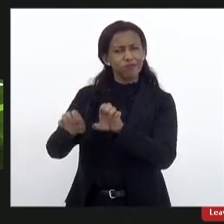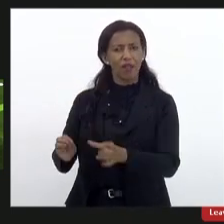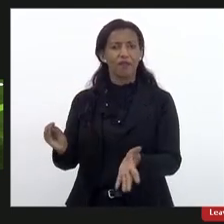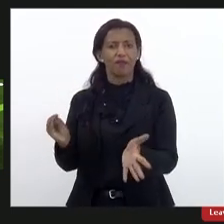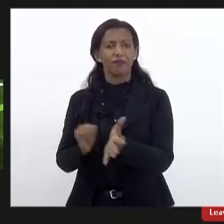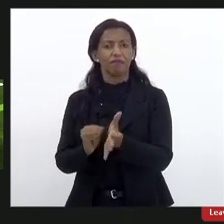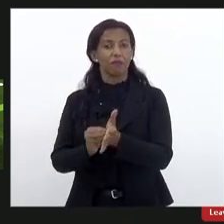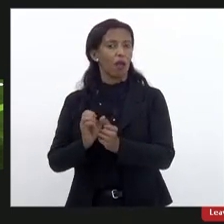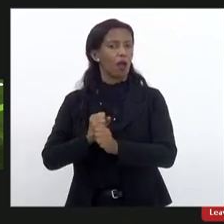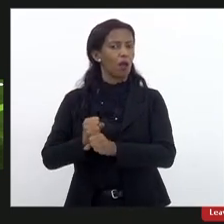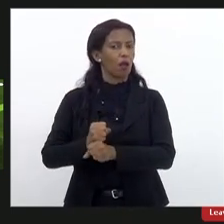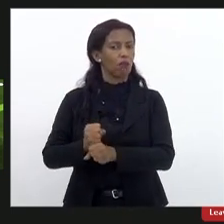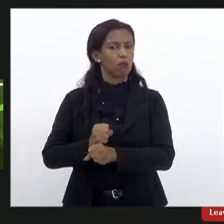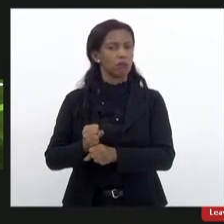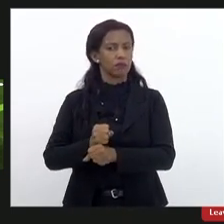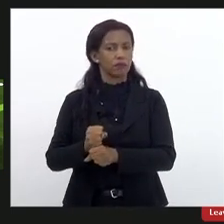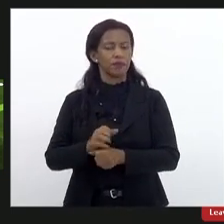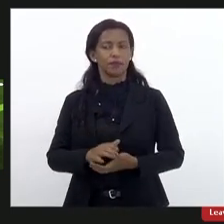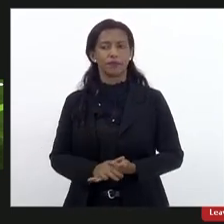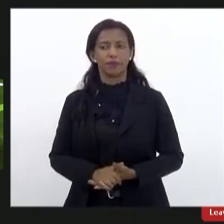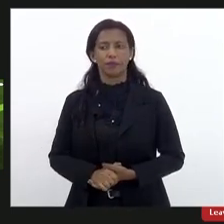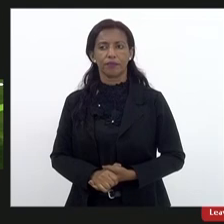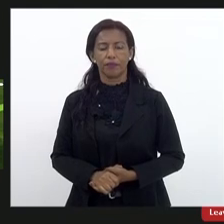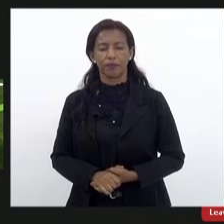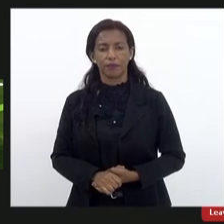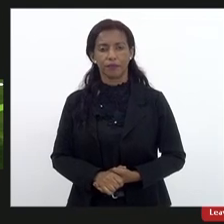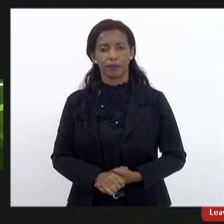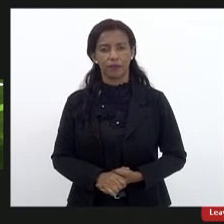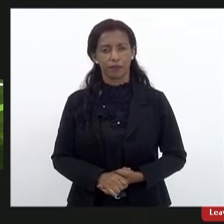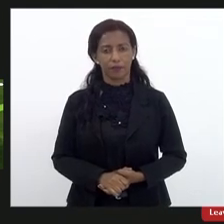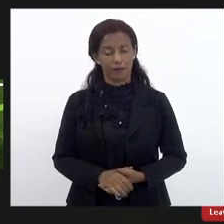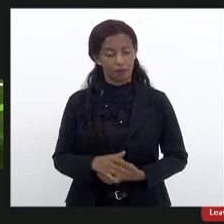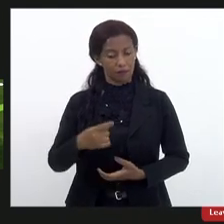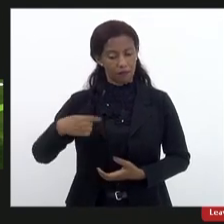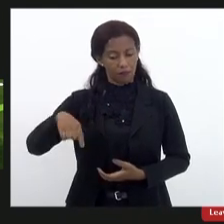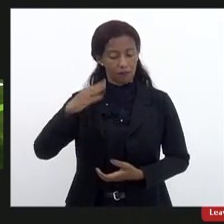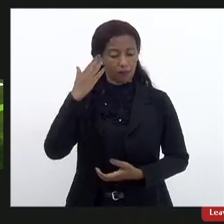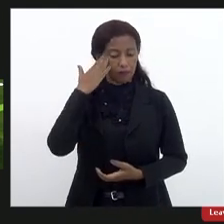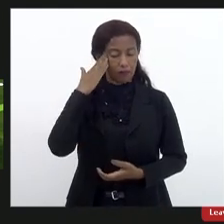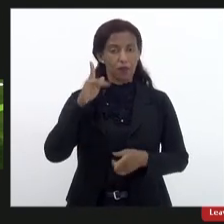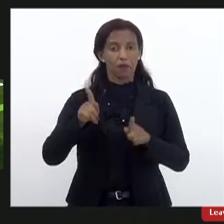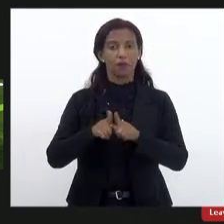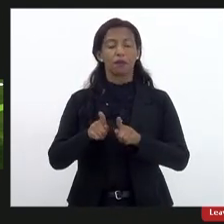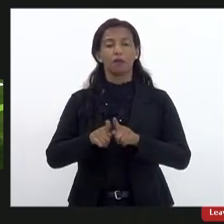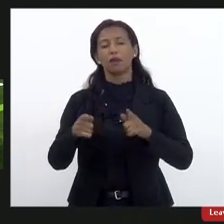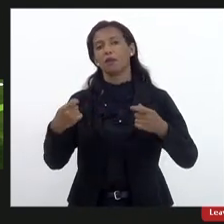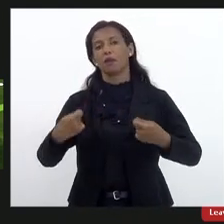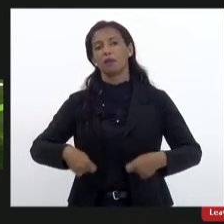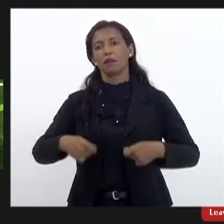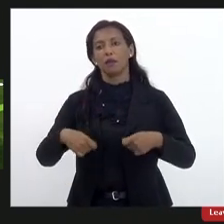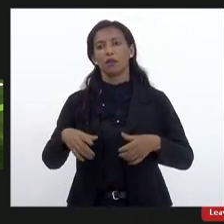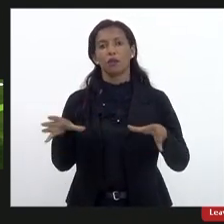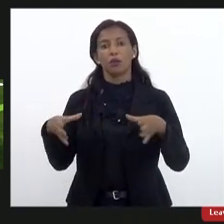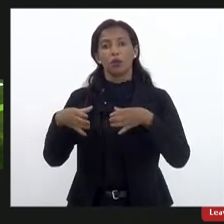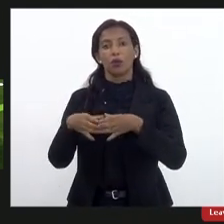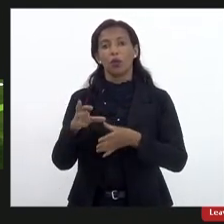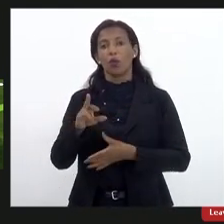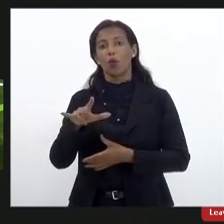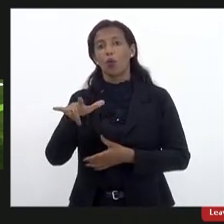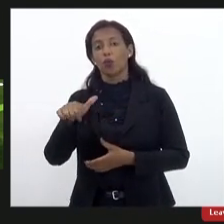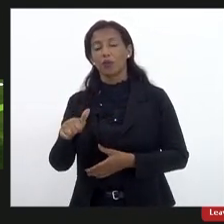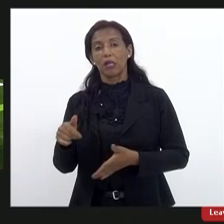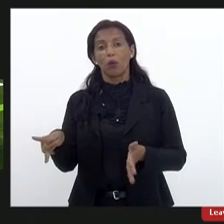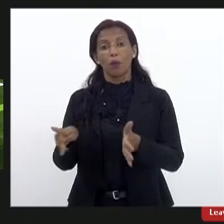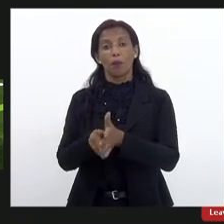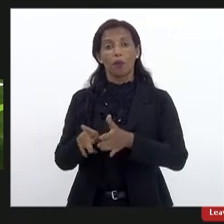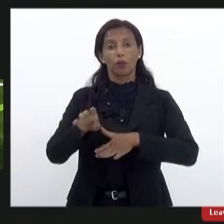no Conselho Estadual. e entendemos também a necessidade do Conselho como órgão do